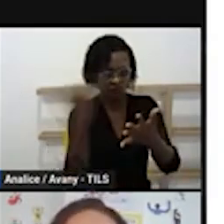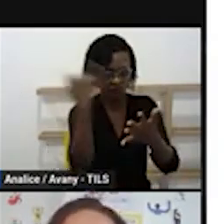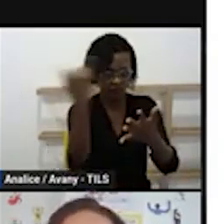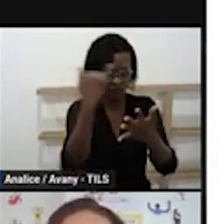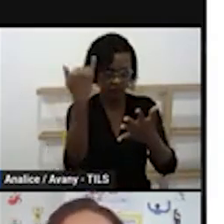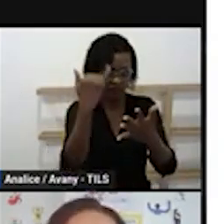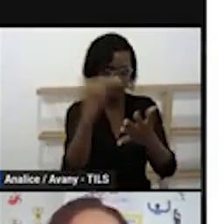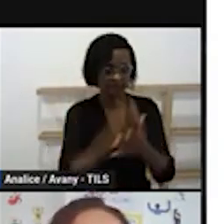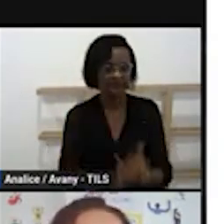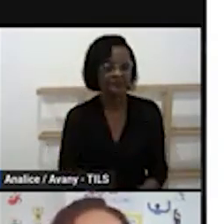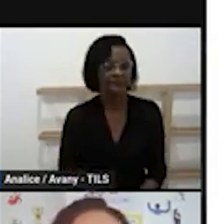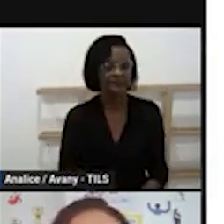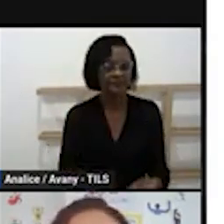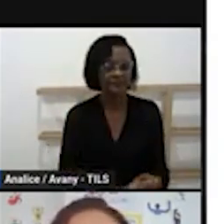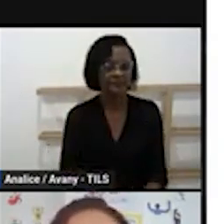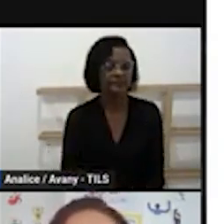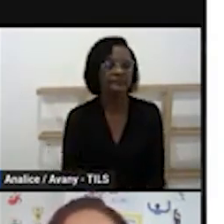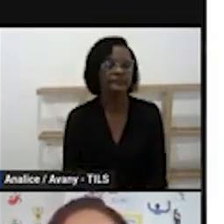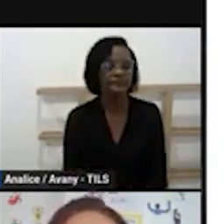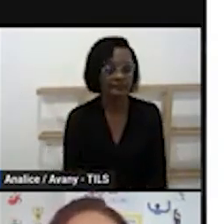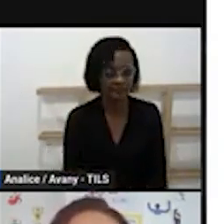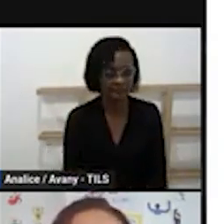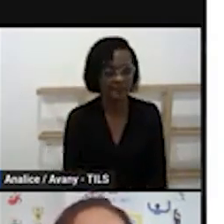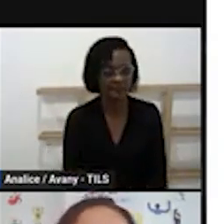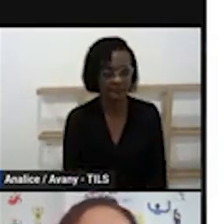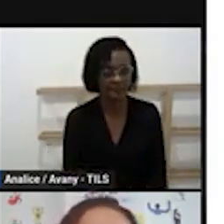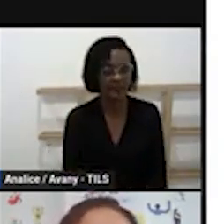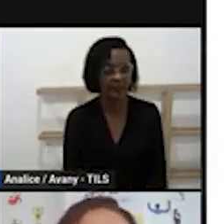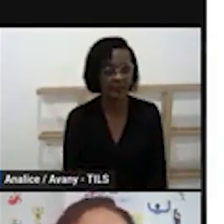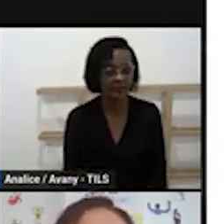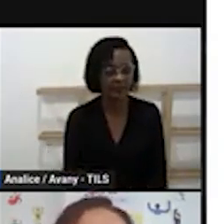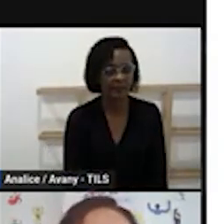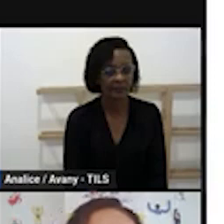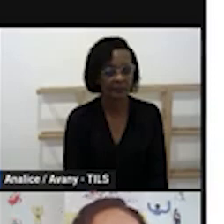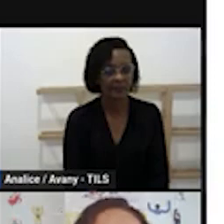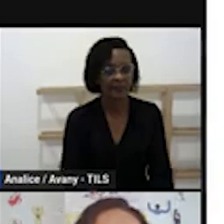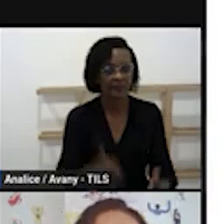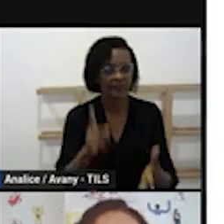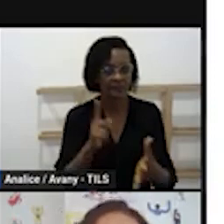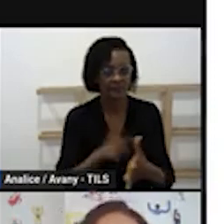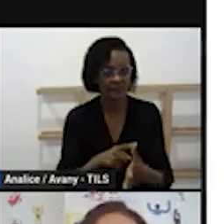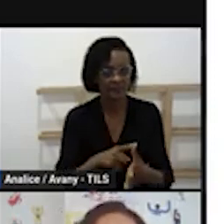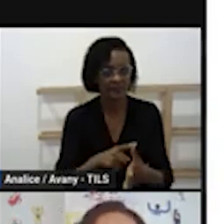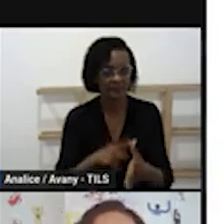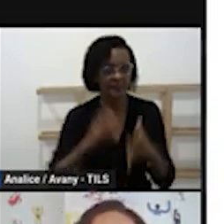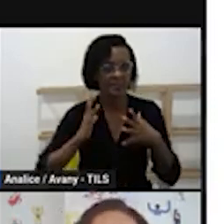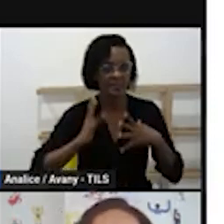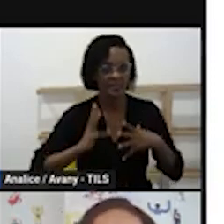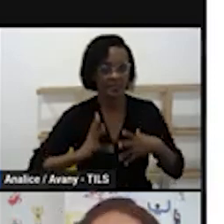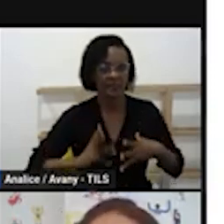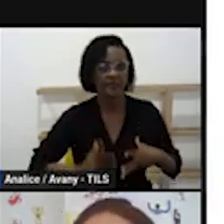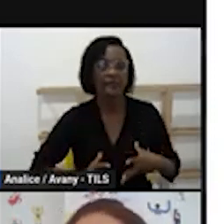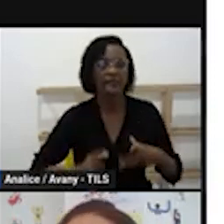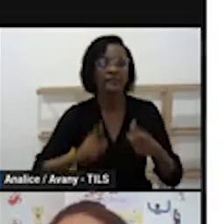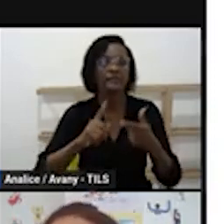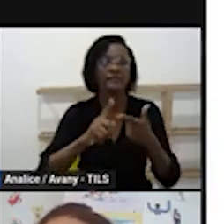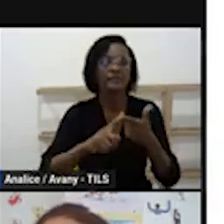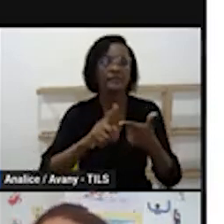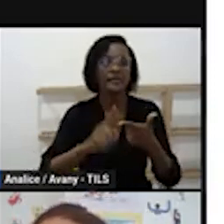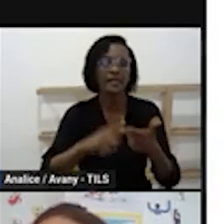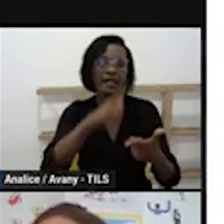importante que as crianças desenvolvam durante essa jornada de quatro horas quando a gente pensar no tempo integral vamos lá Gabi para tempo integral